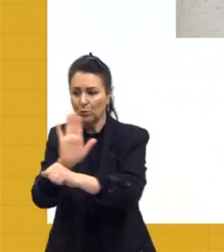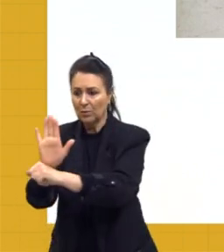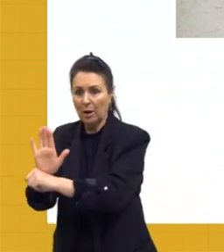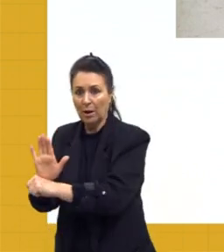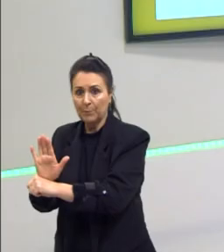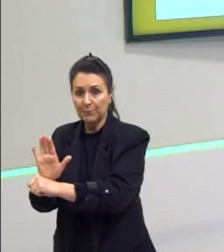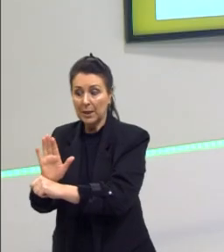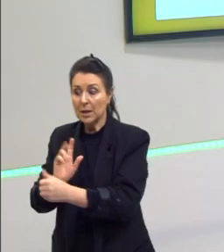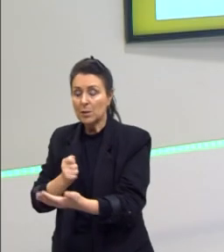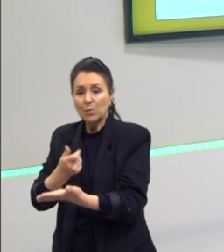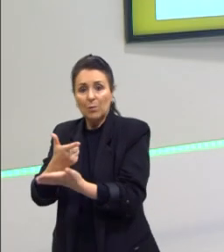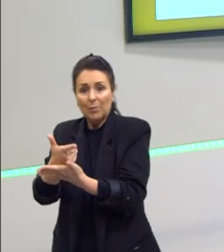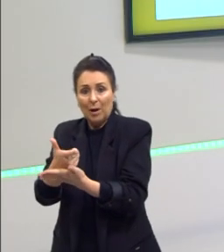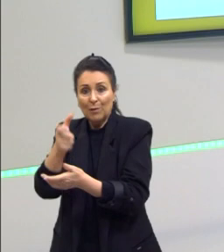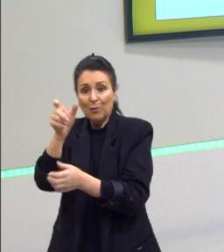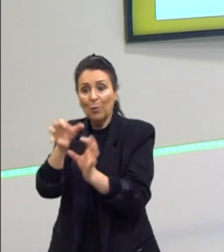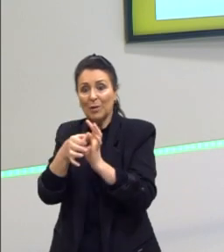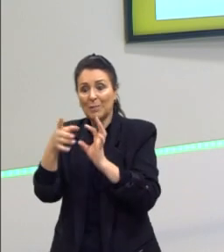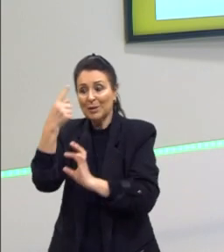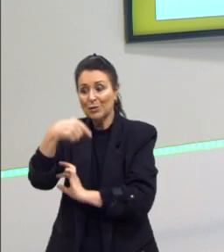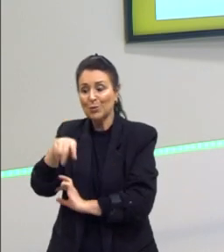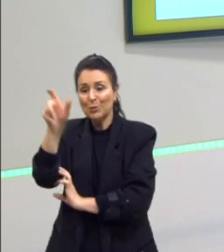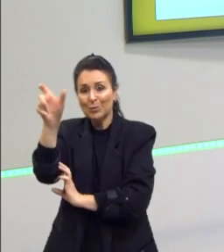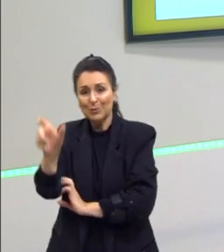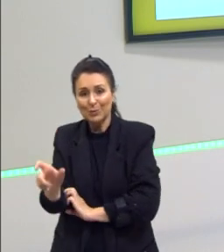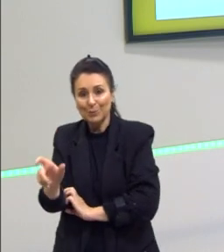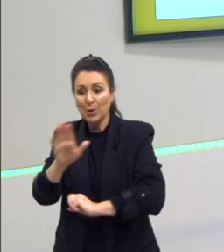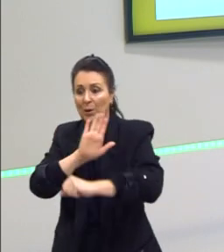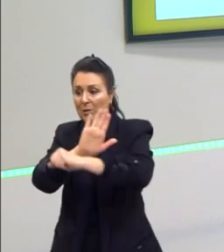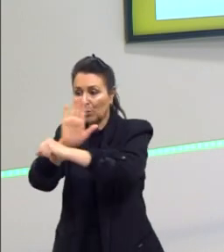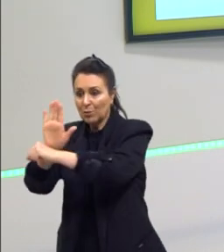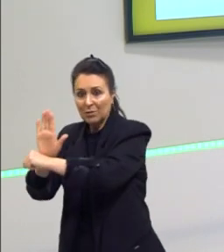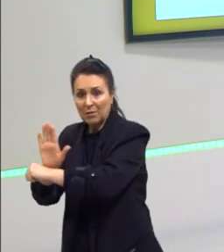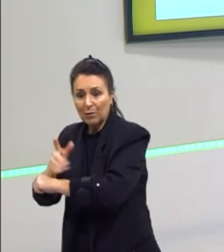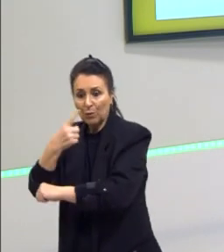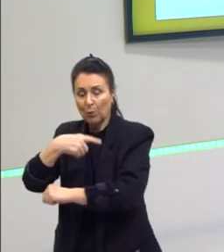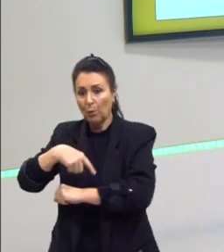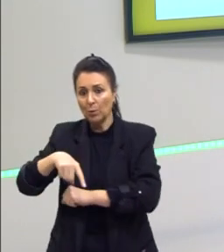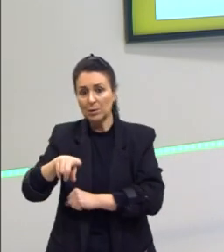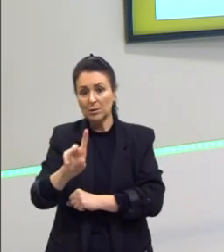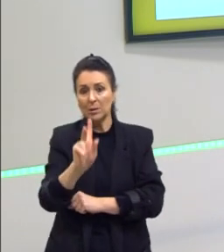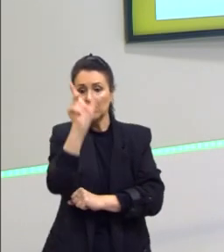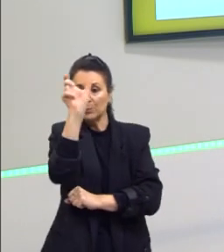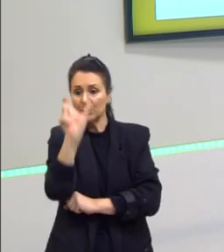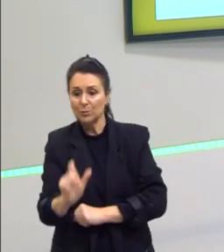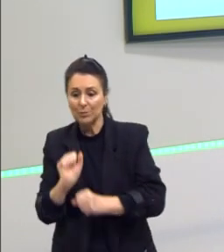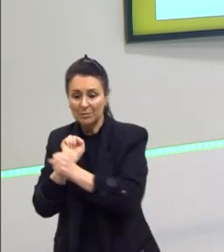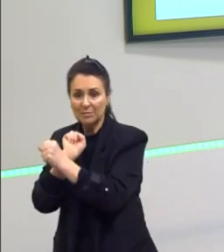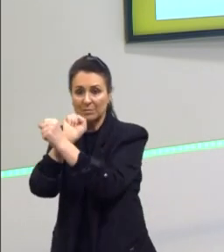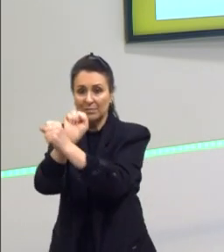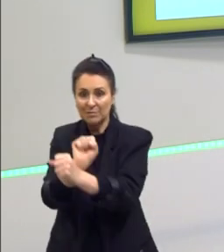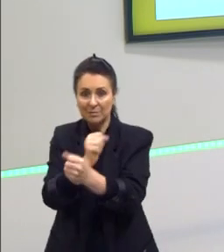liberdade de outras pessoas, que ajudavam outros escravizados a se libertarem. Então, aqui a gente tem